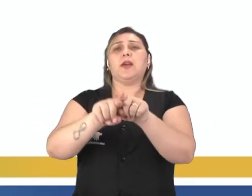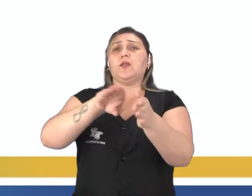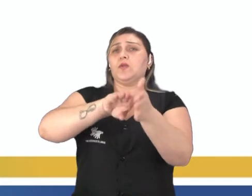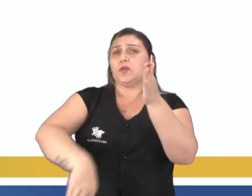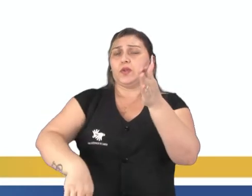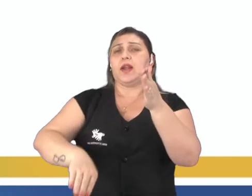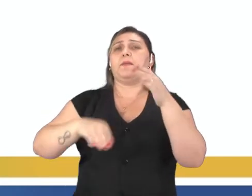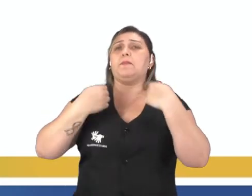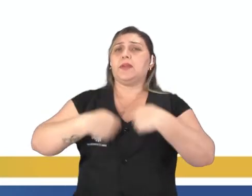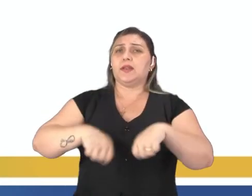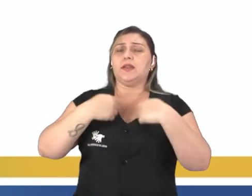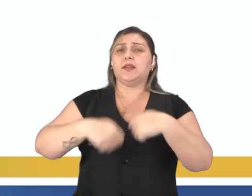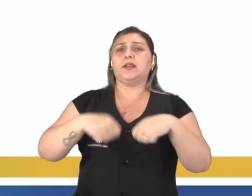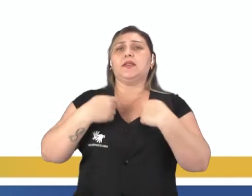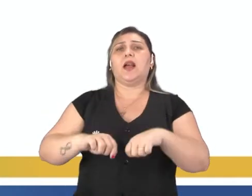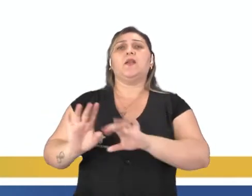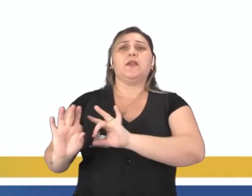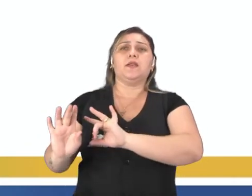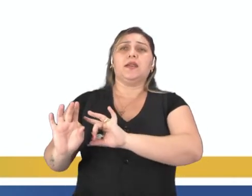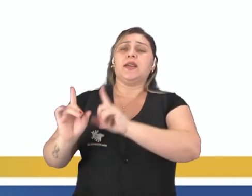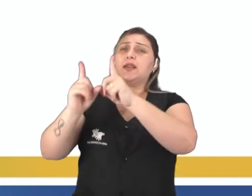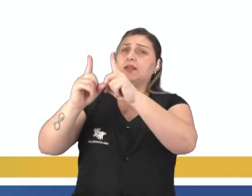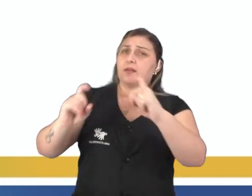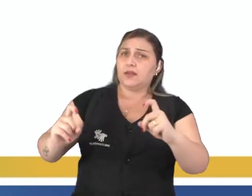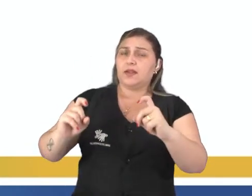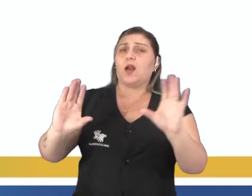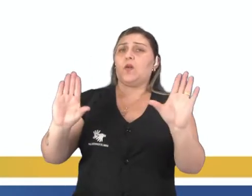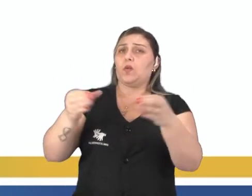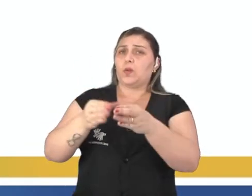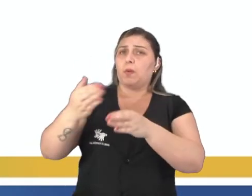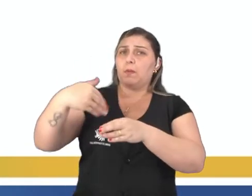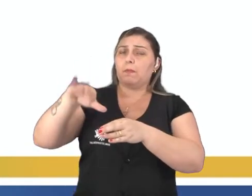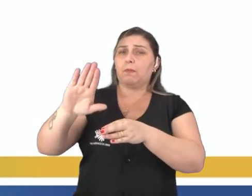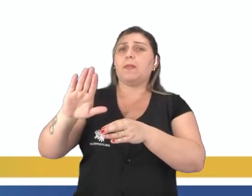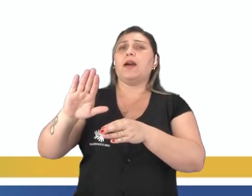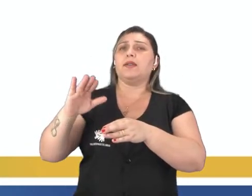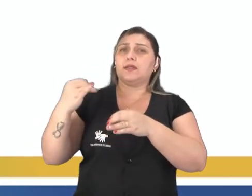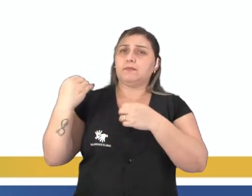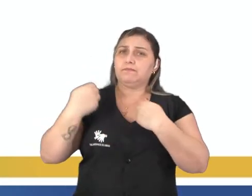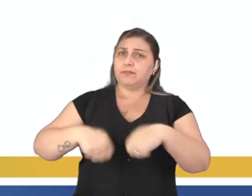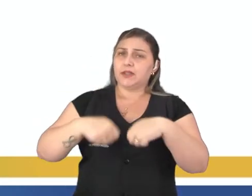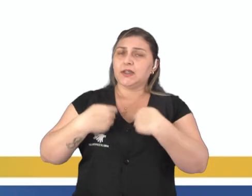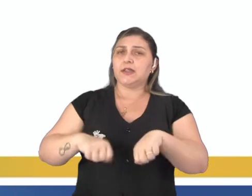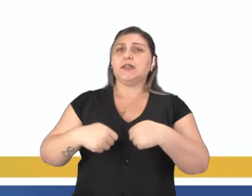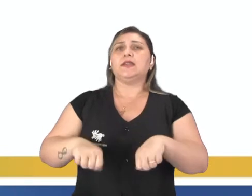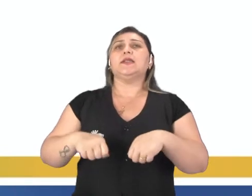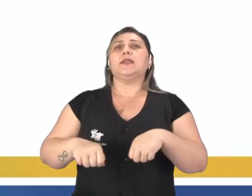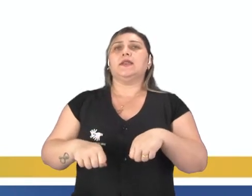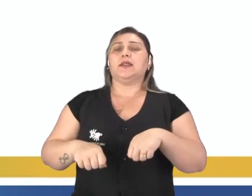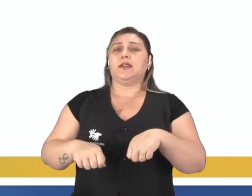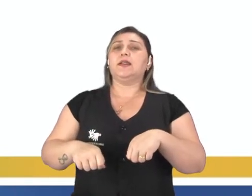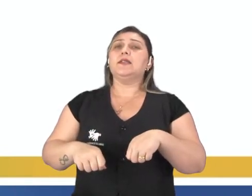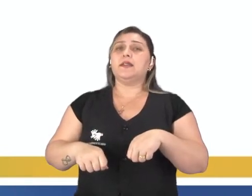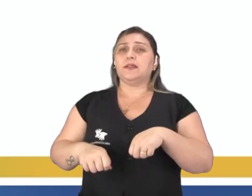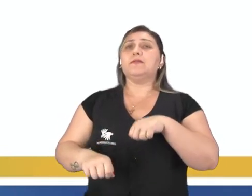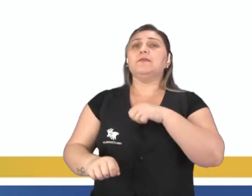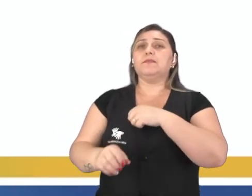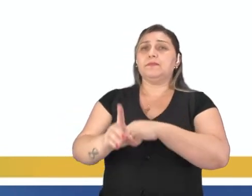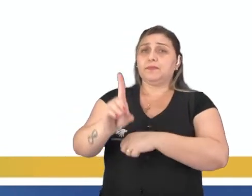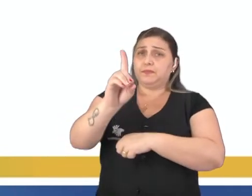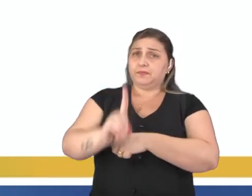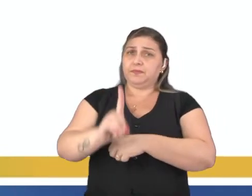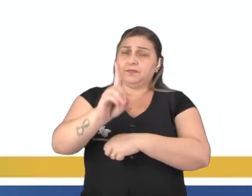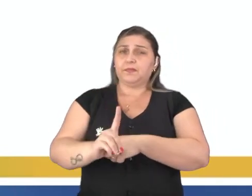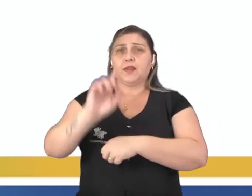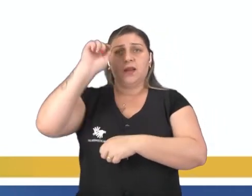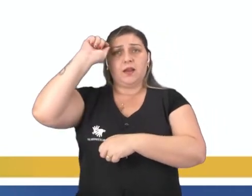necessidade de tratamento específicos a grupos mais vulneráveis. Foi o que a gente acabou de discutir aqui com a questão da população negra.